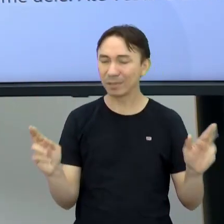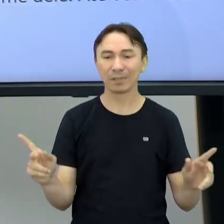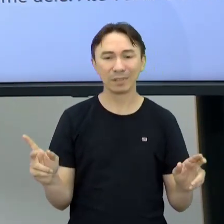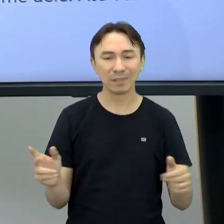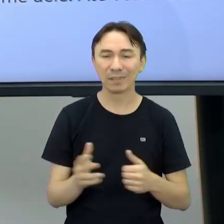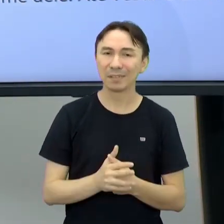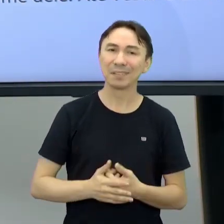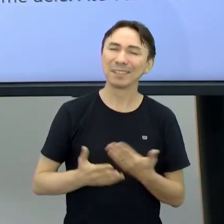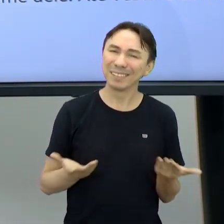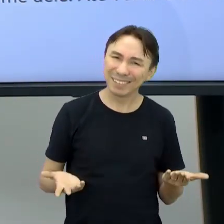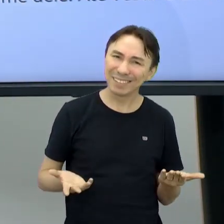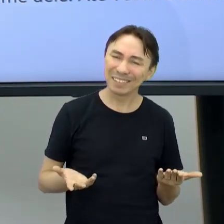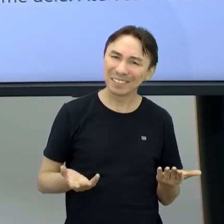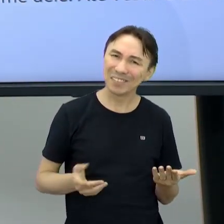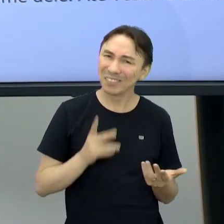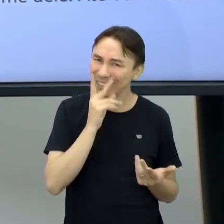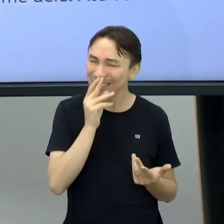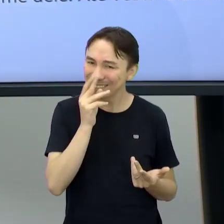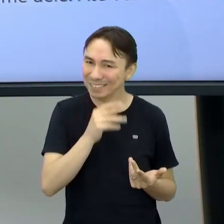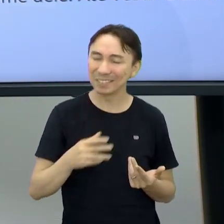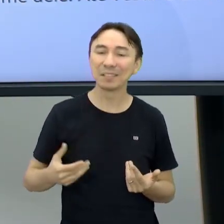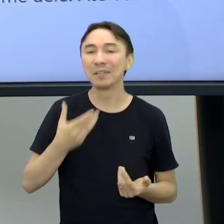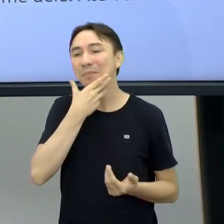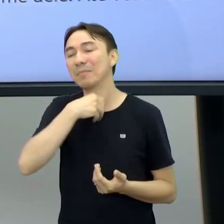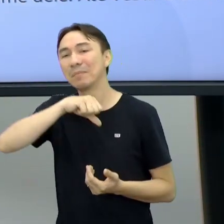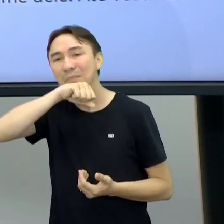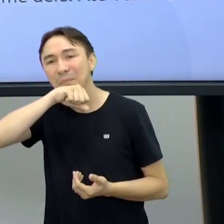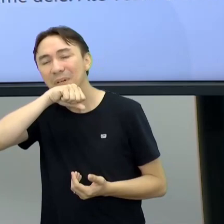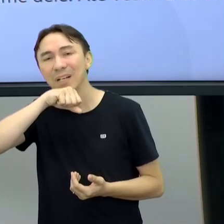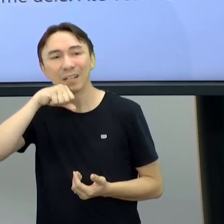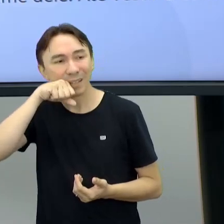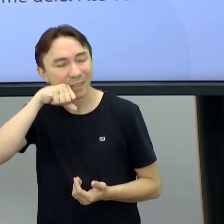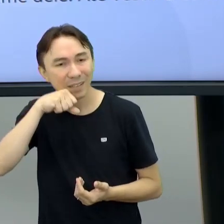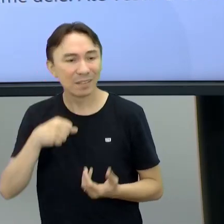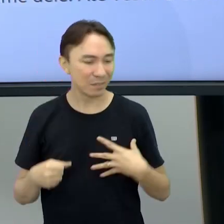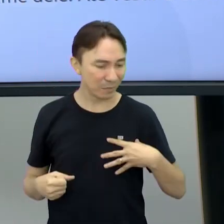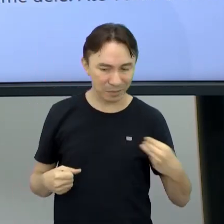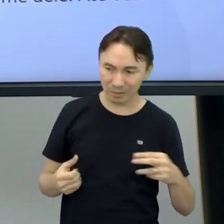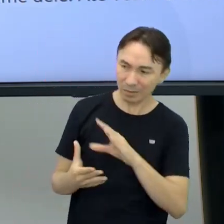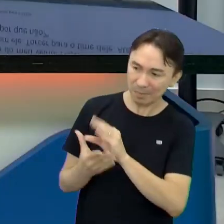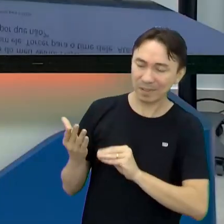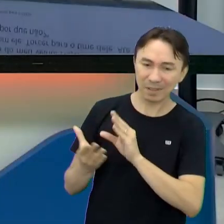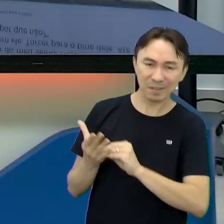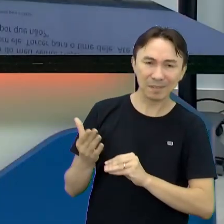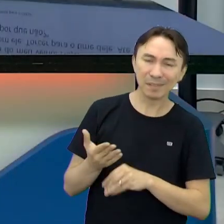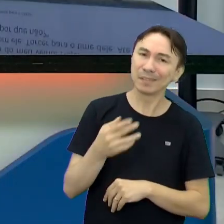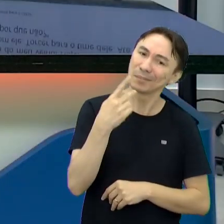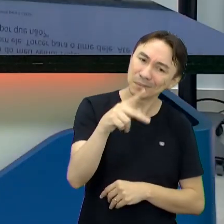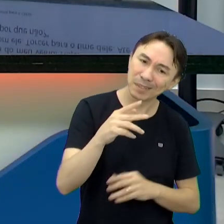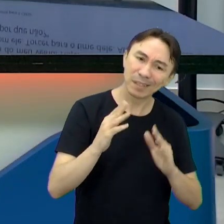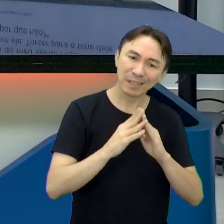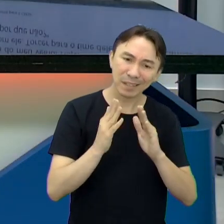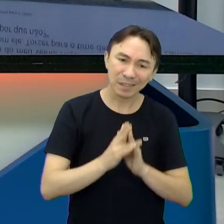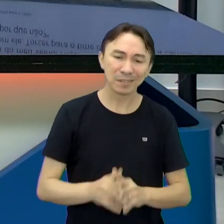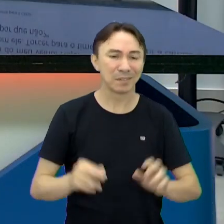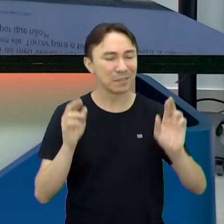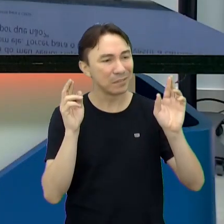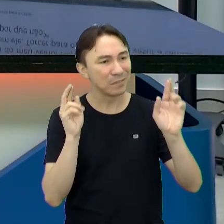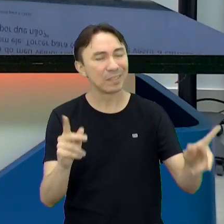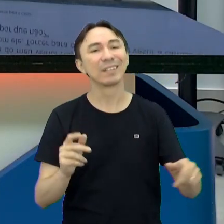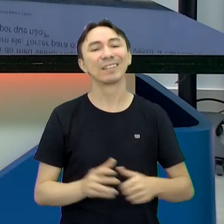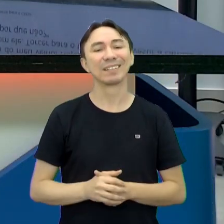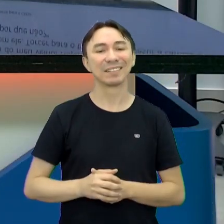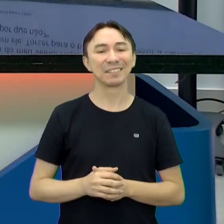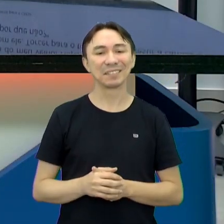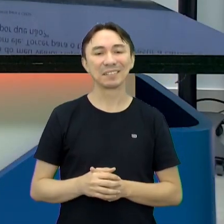Seguindo os pais Seguindo aí os times dos pais Mas o que aconteceu Lá na sua casa Que ele ficou sozinho Nessa torcida Eu